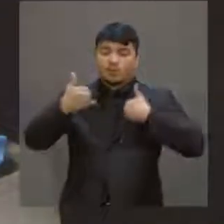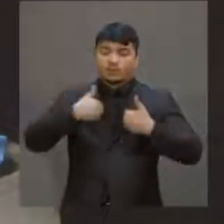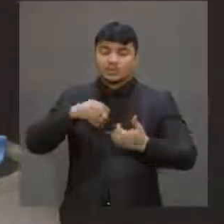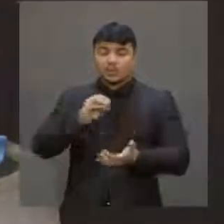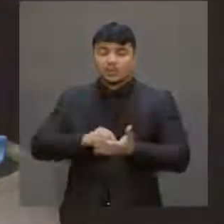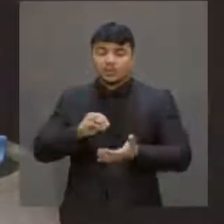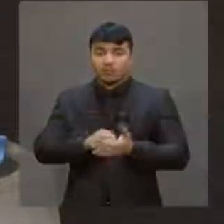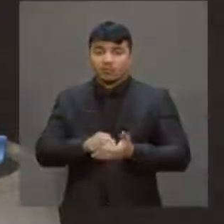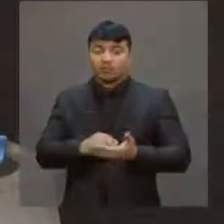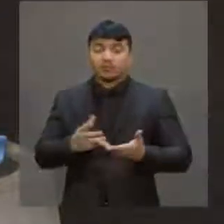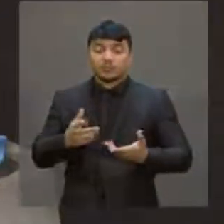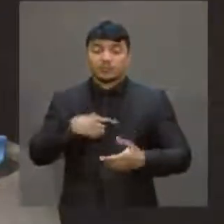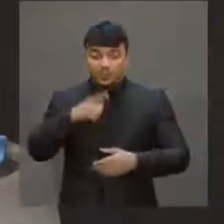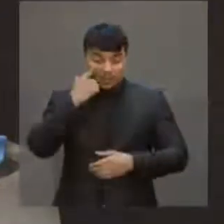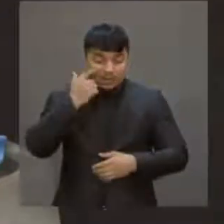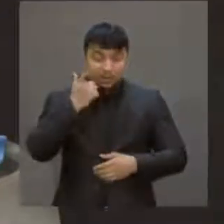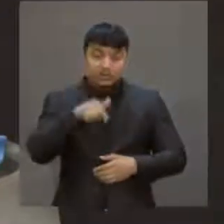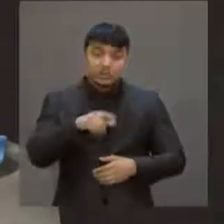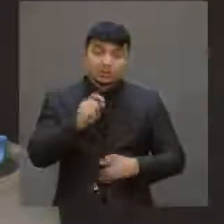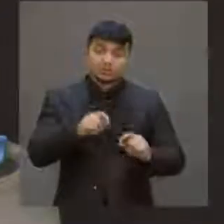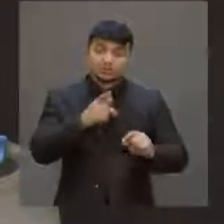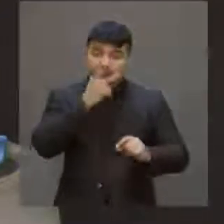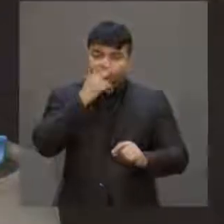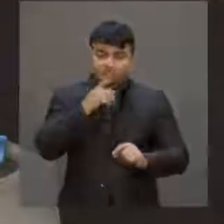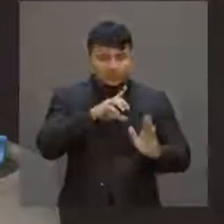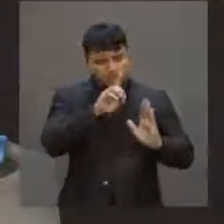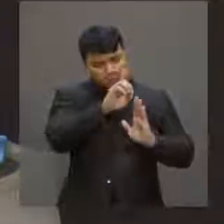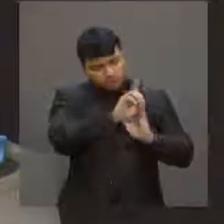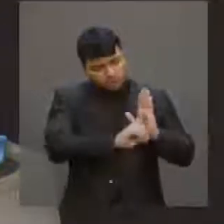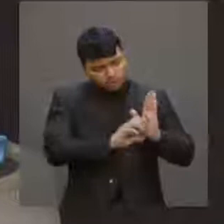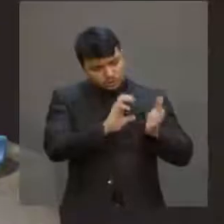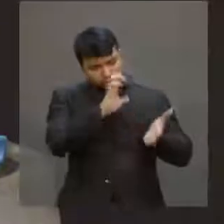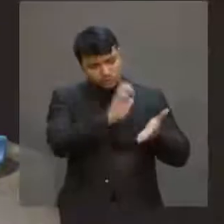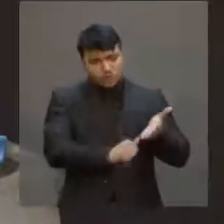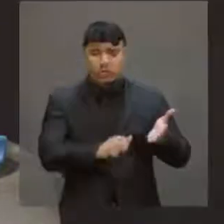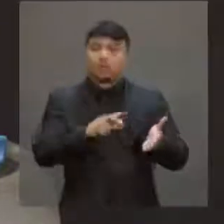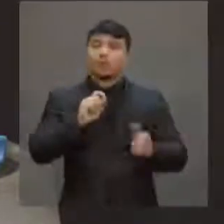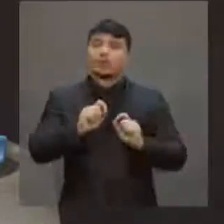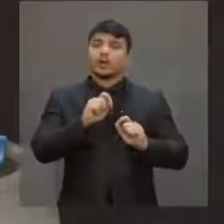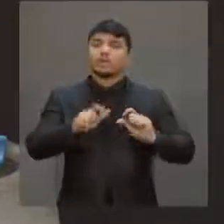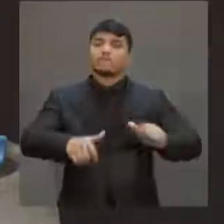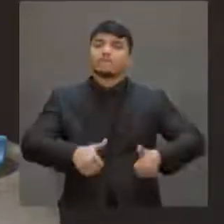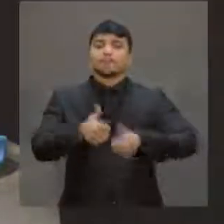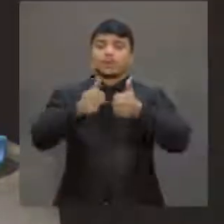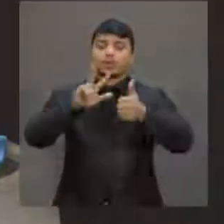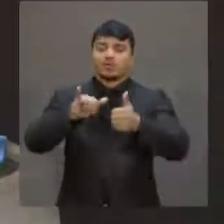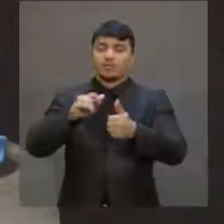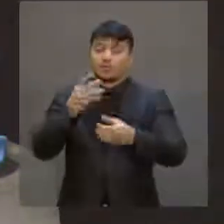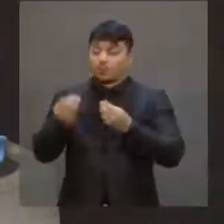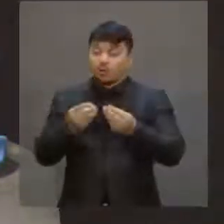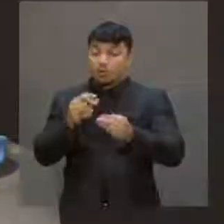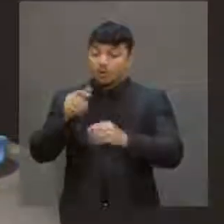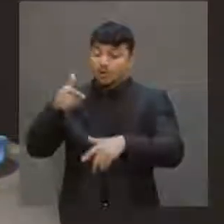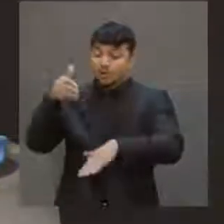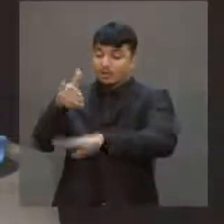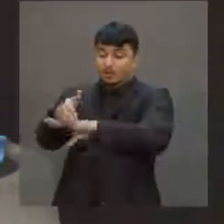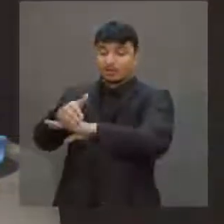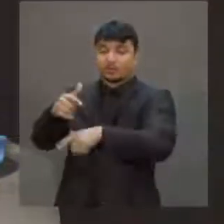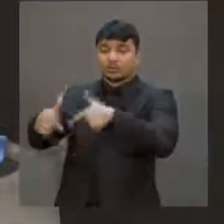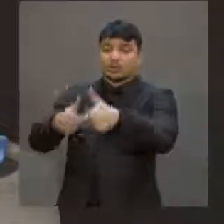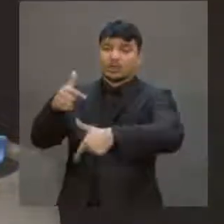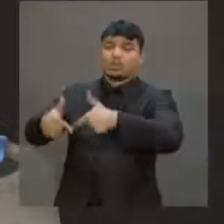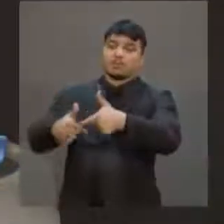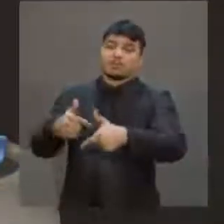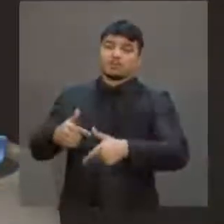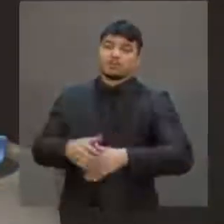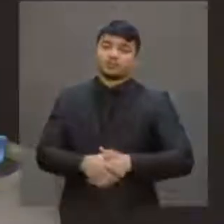cantilena de que a reforma trabalhista, ou seja, retirar direitos, iria melhorar o estoque total de